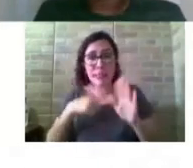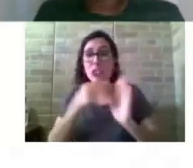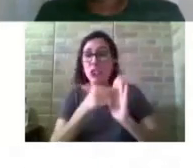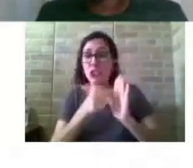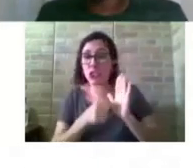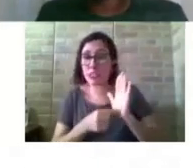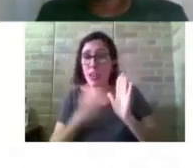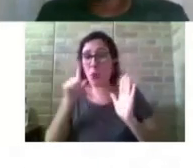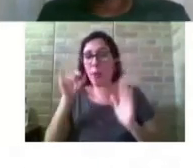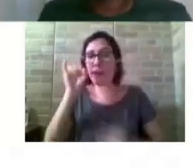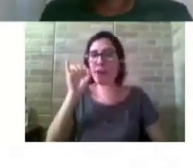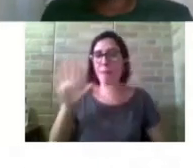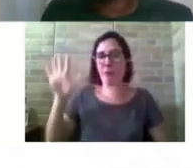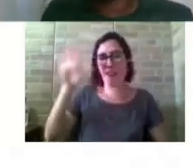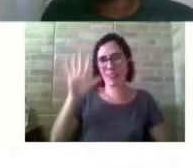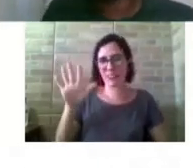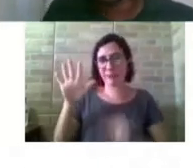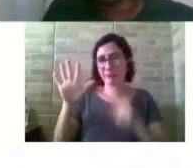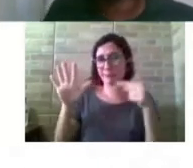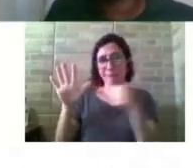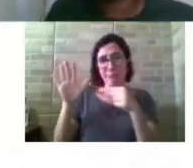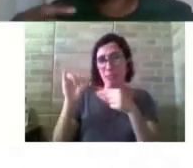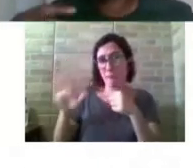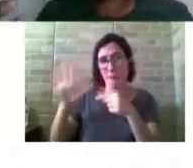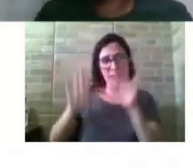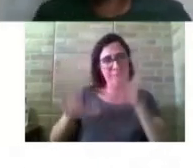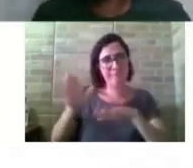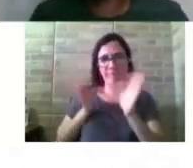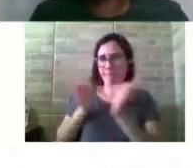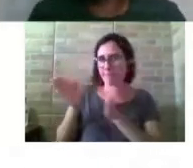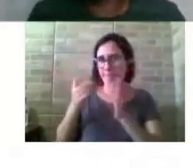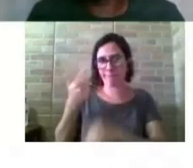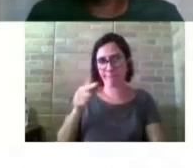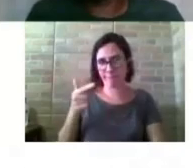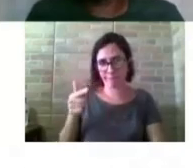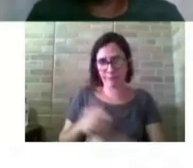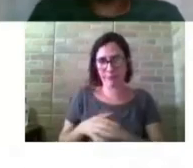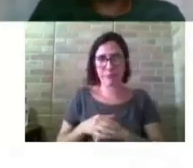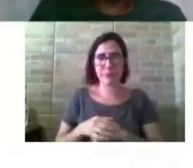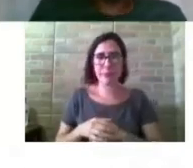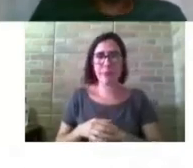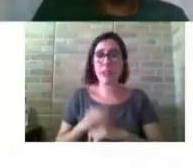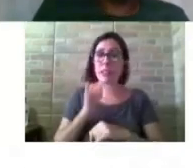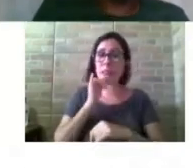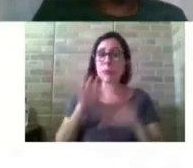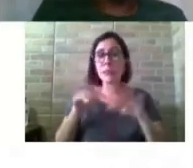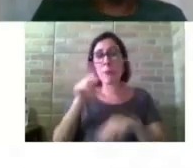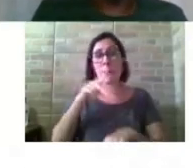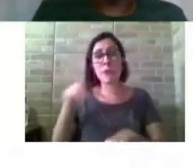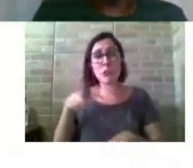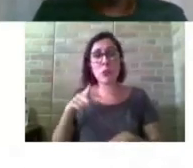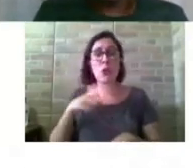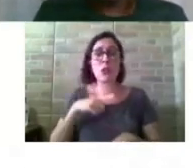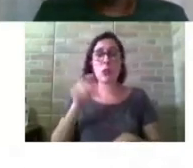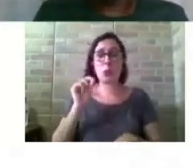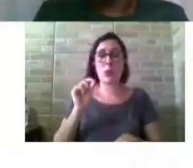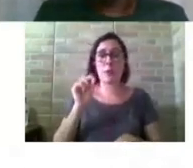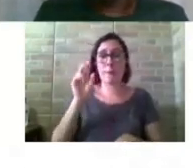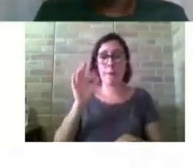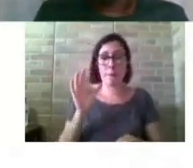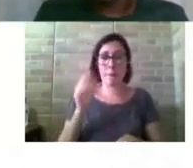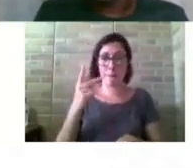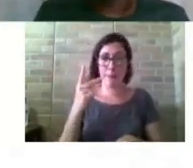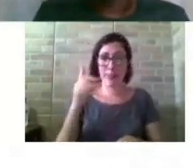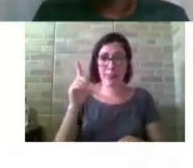inacessível para esse aluno. Então, é aquele PDF que o professor, por muito custo, conseguiu escanear o